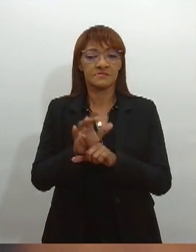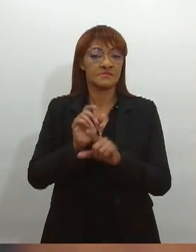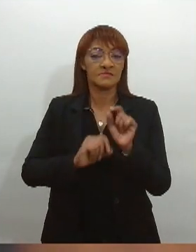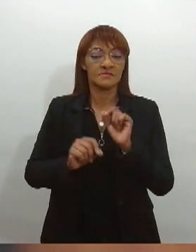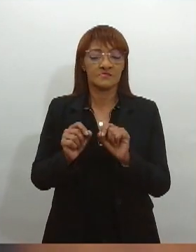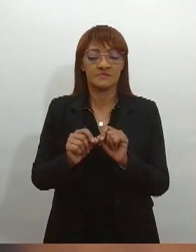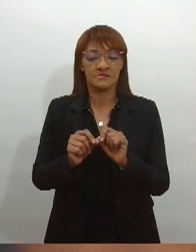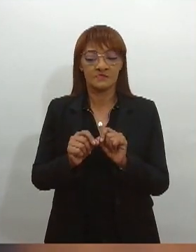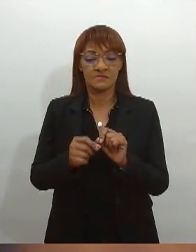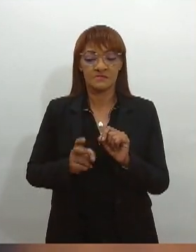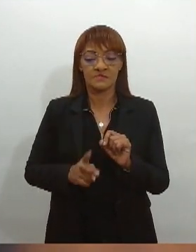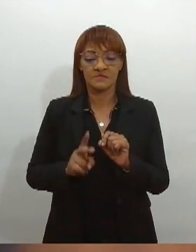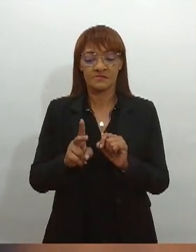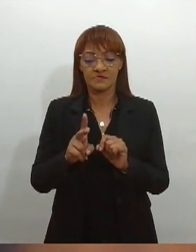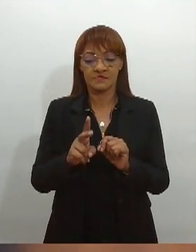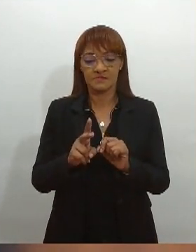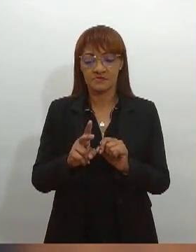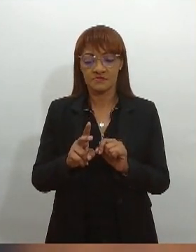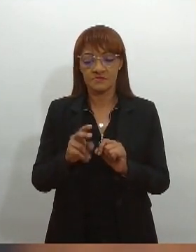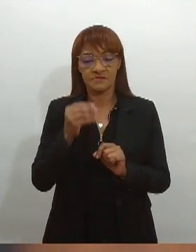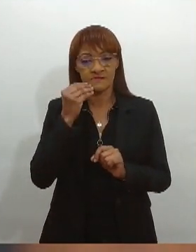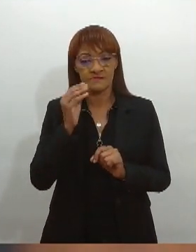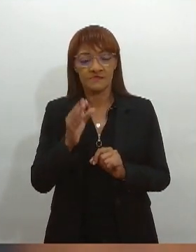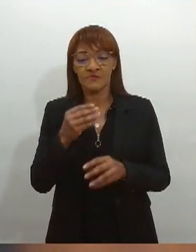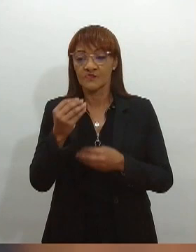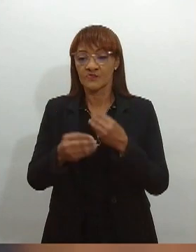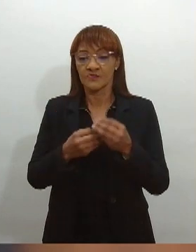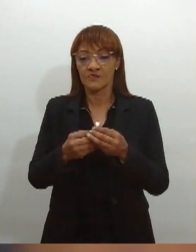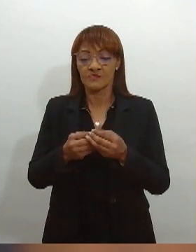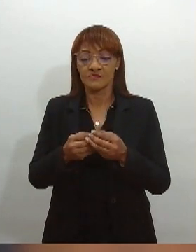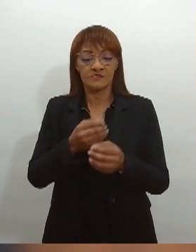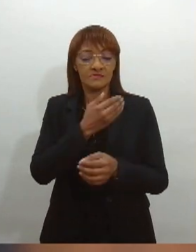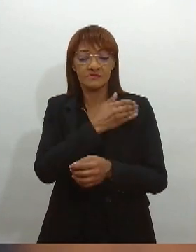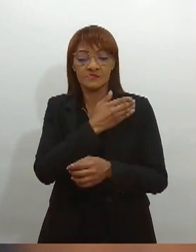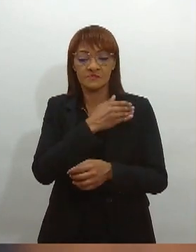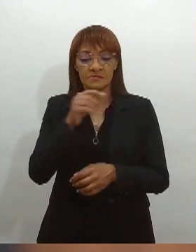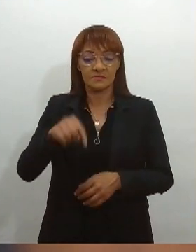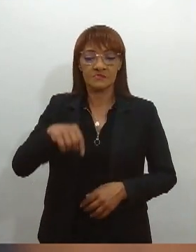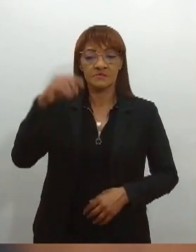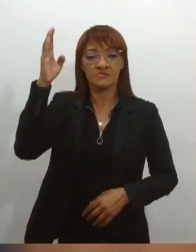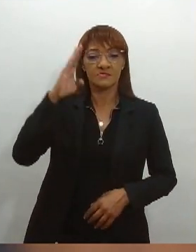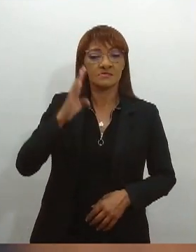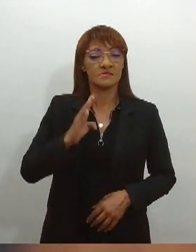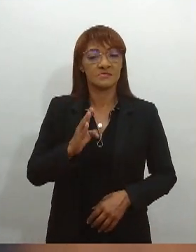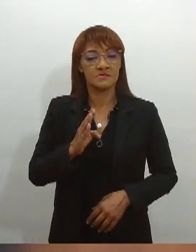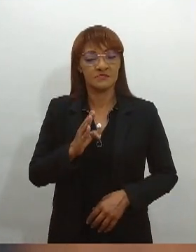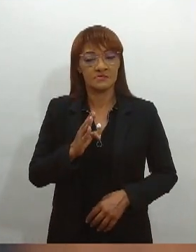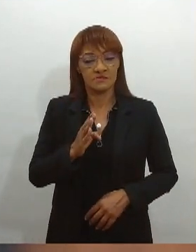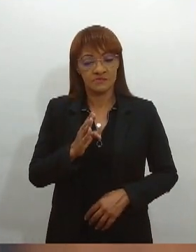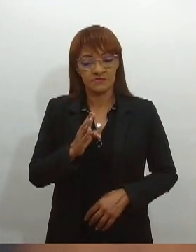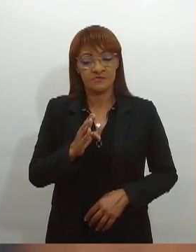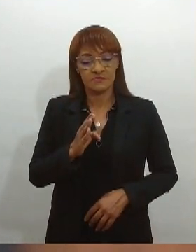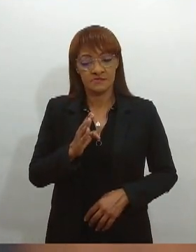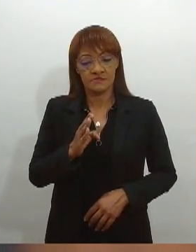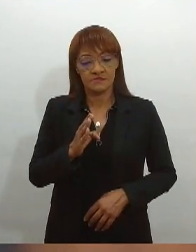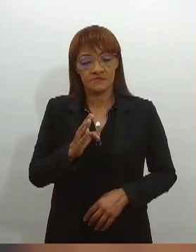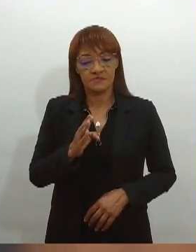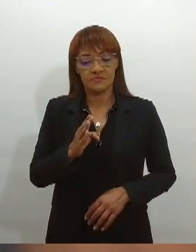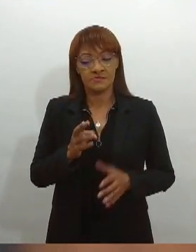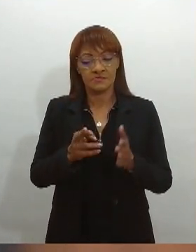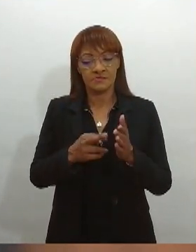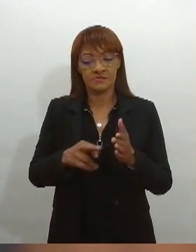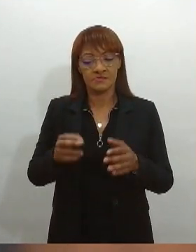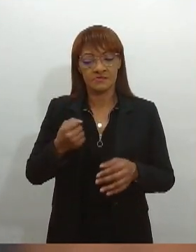com a questão da discriminação. Lembrando que o Brasil é signatário da resolução número 1 da ONU, de